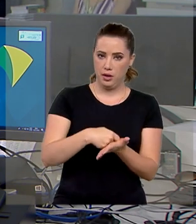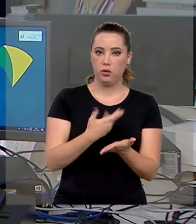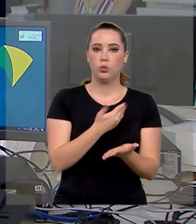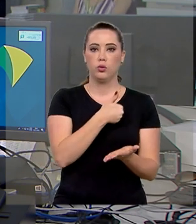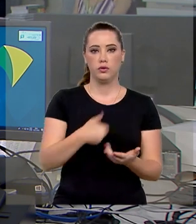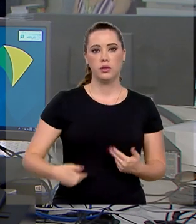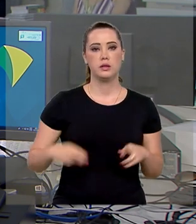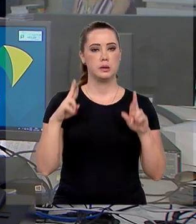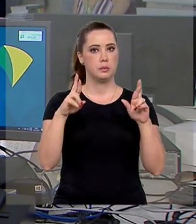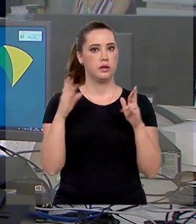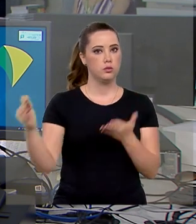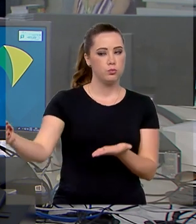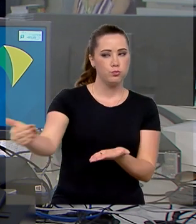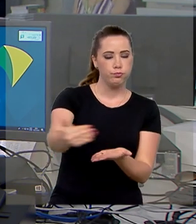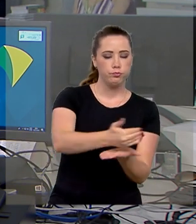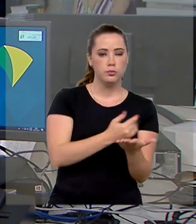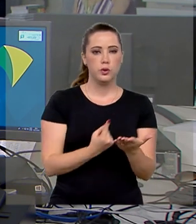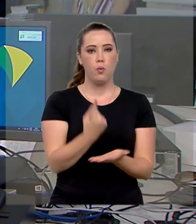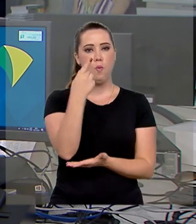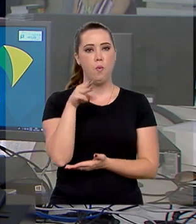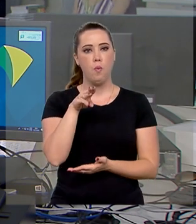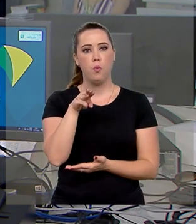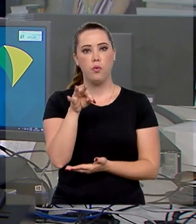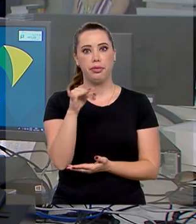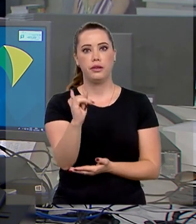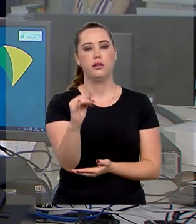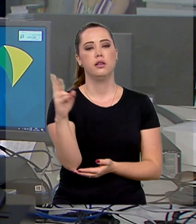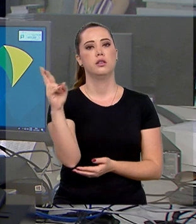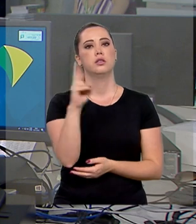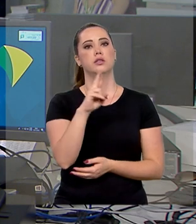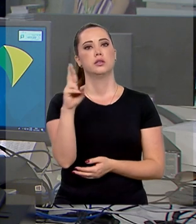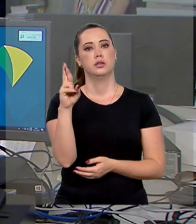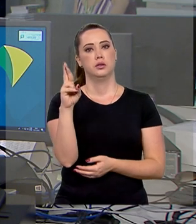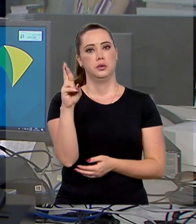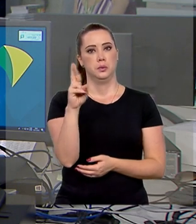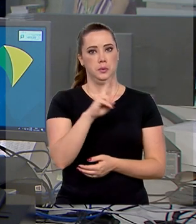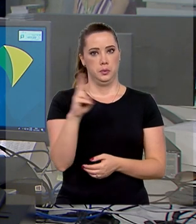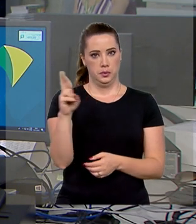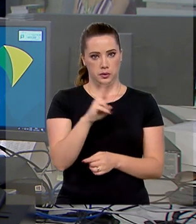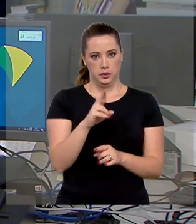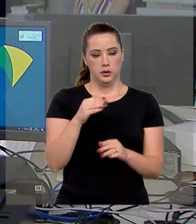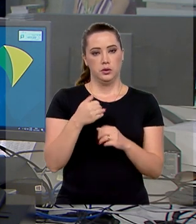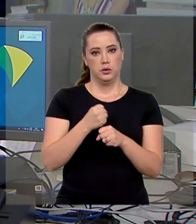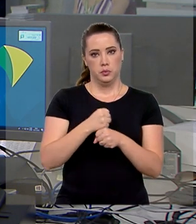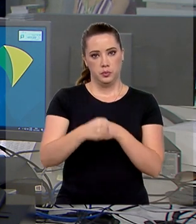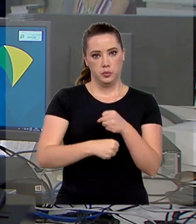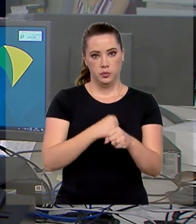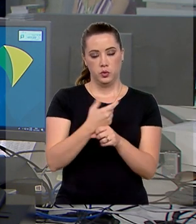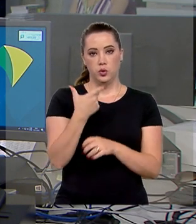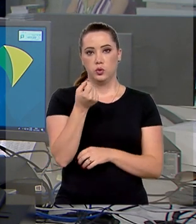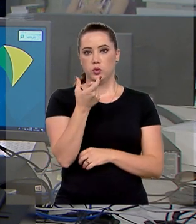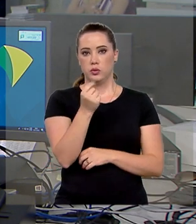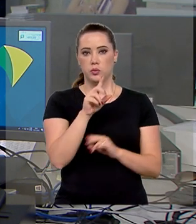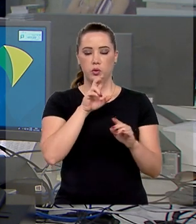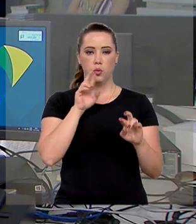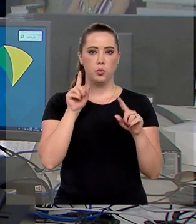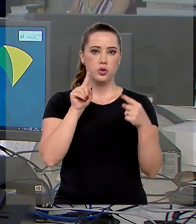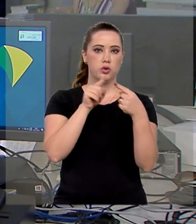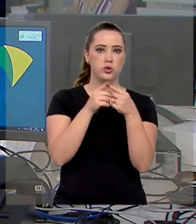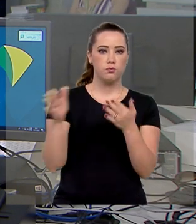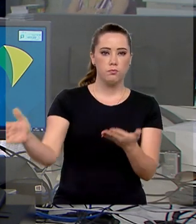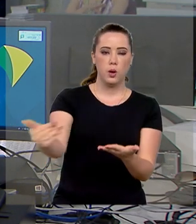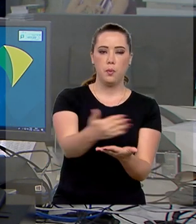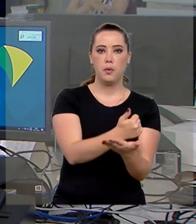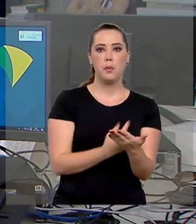o governo espera receber mais de 1 trilhão e 400 bilhões de reais nos próximos anos. Só em 2020, a previsão é